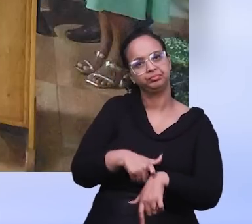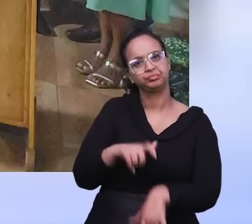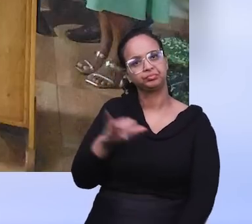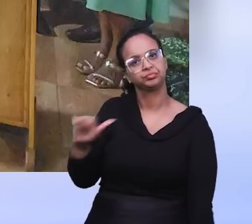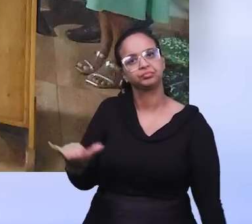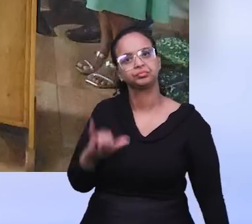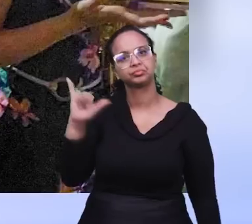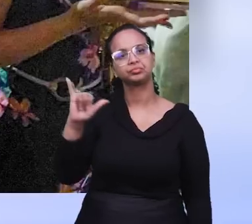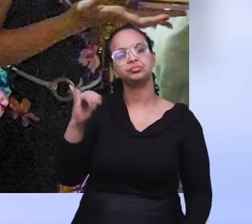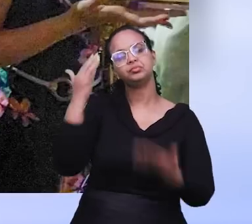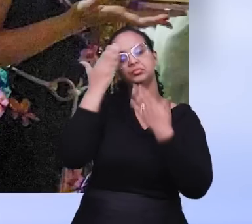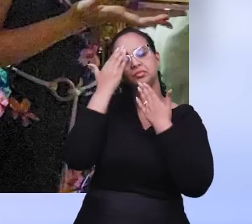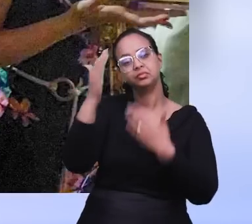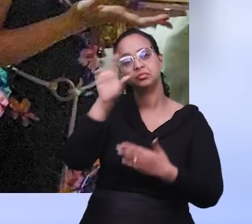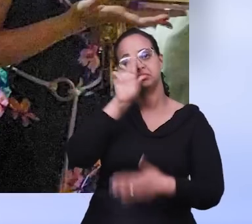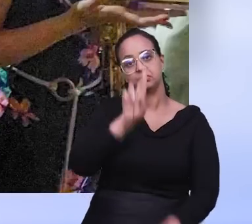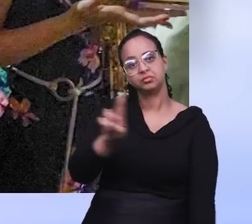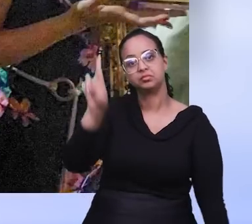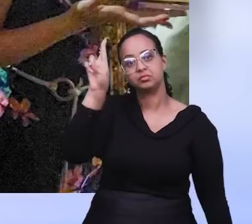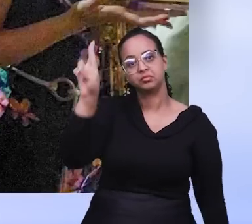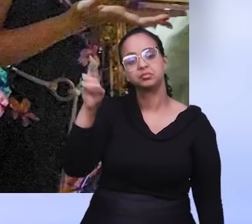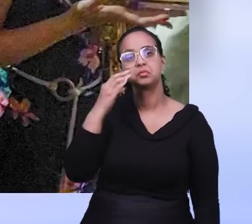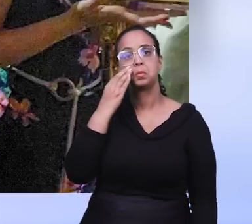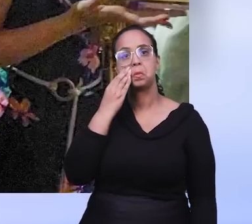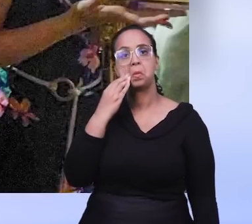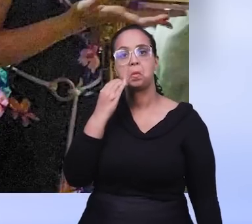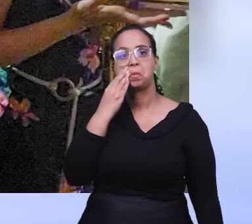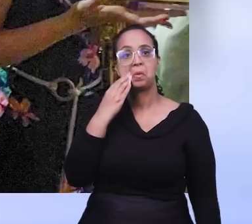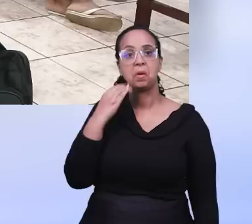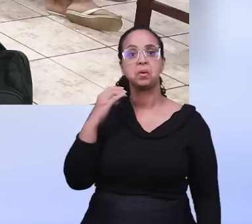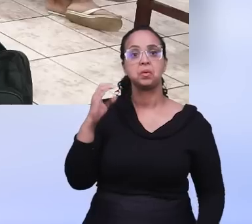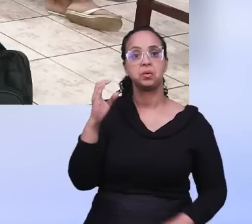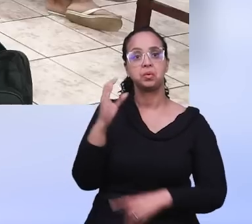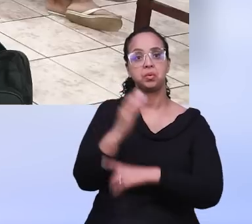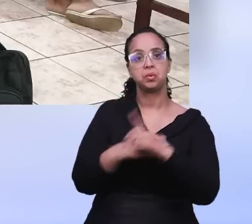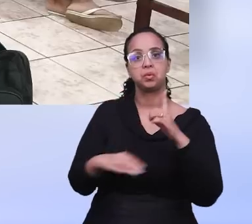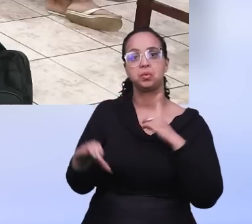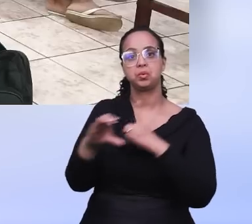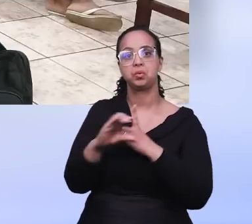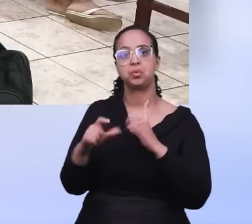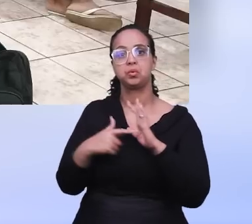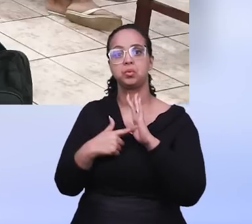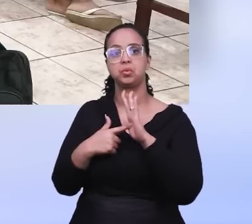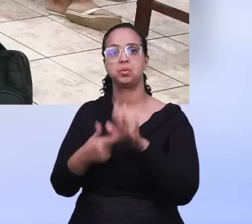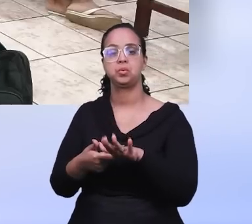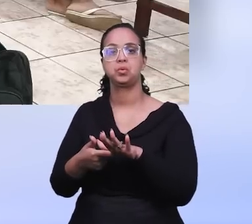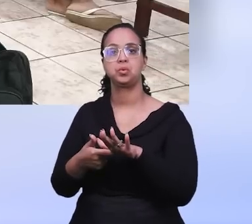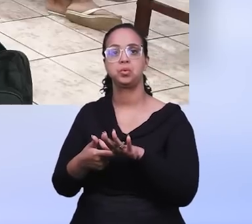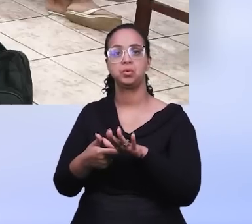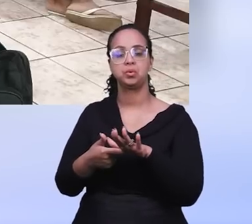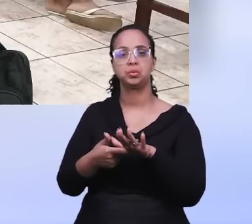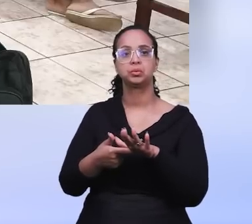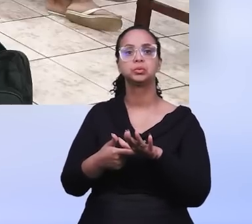momento solene de louvor e gratidão ao nosso Deus. Todo este culto foi conduzido